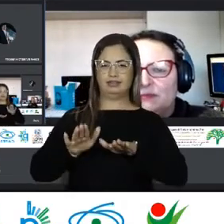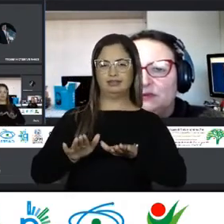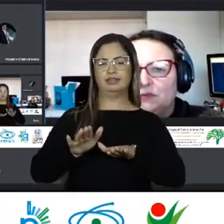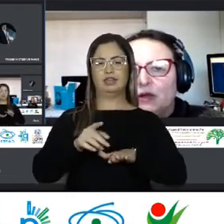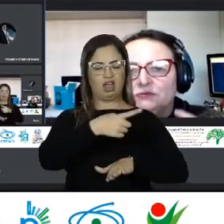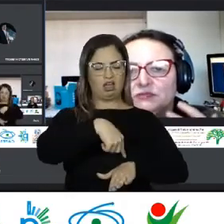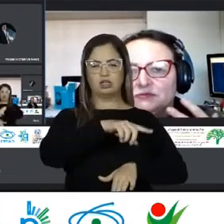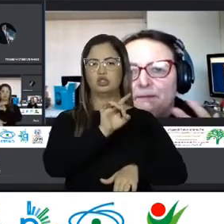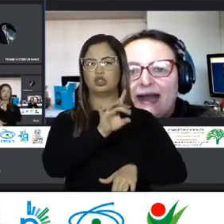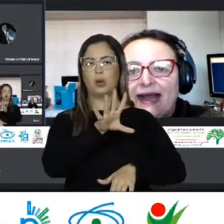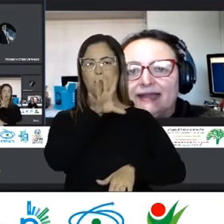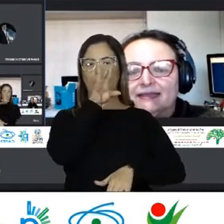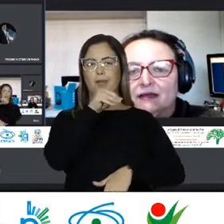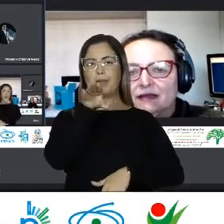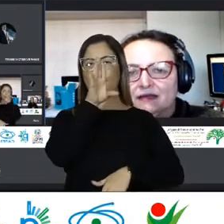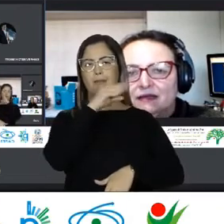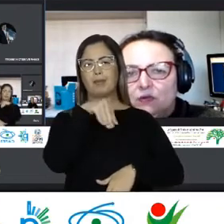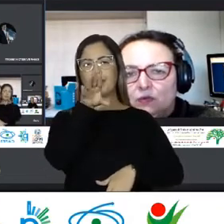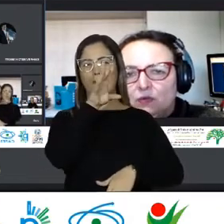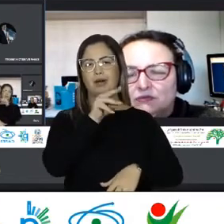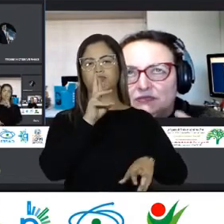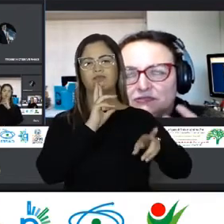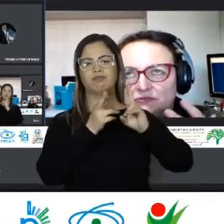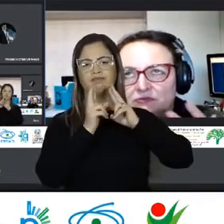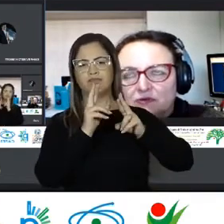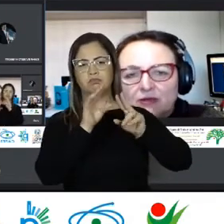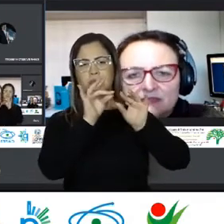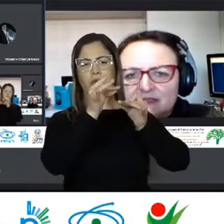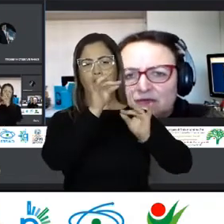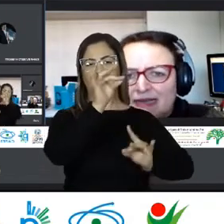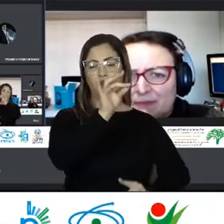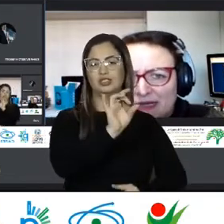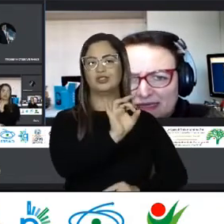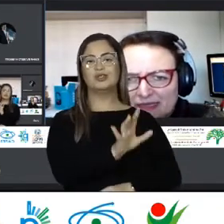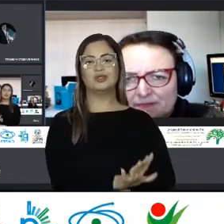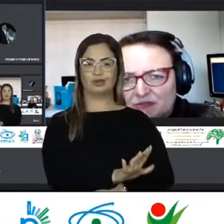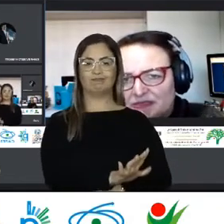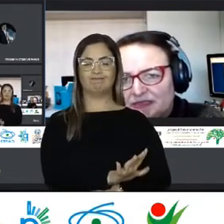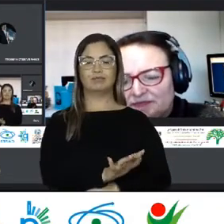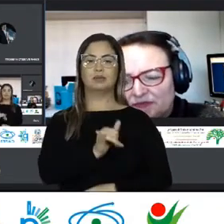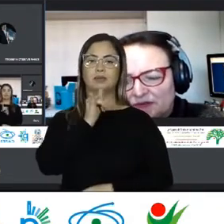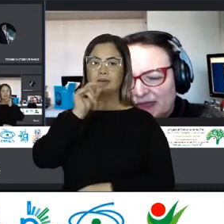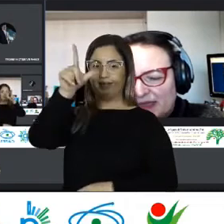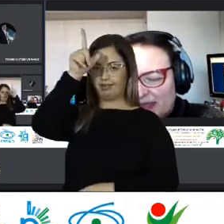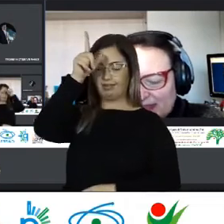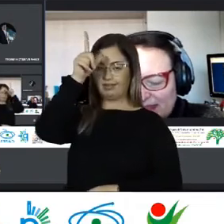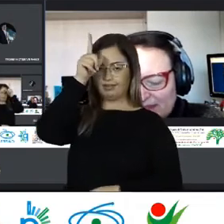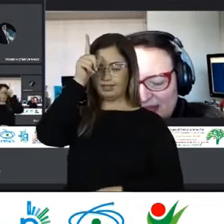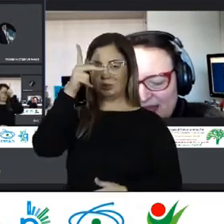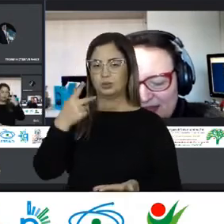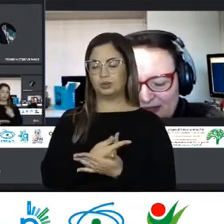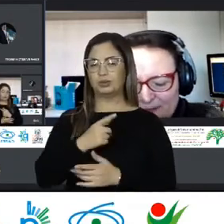Sobre o quanto Isso impacta O quanto Isso Como aconteceu Na Alemanha Depois que Foram